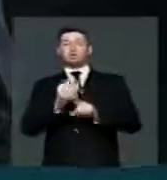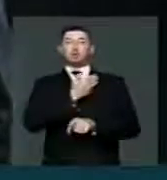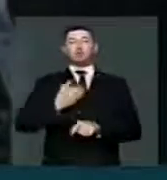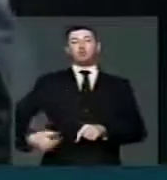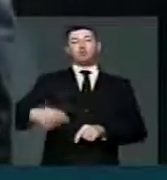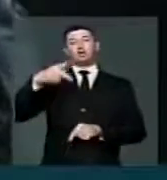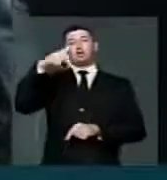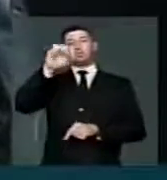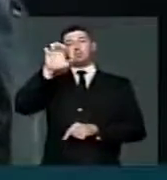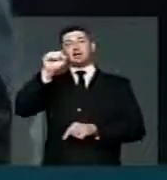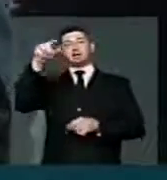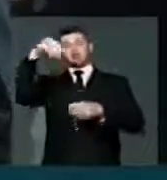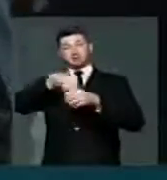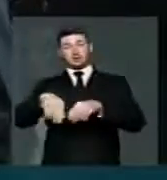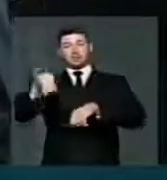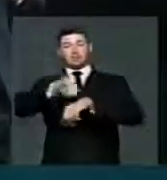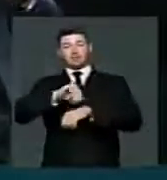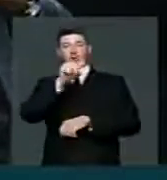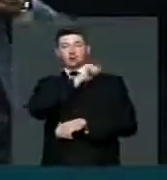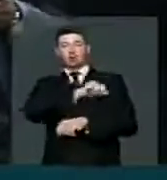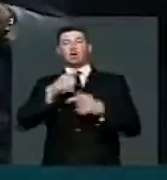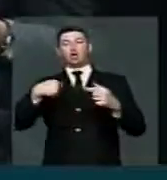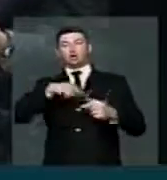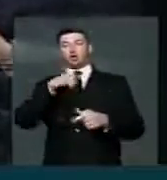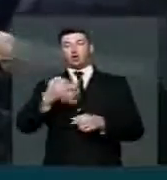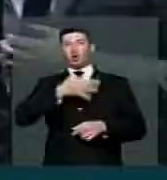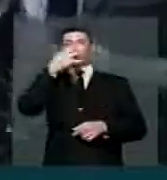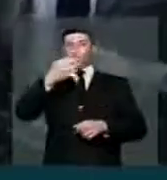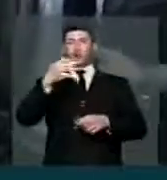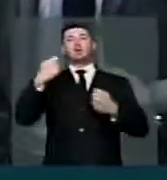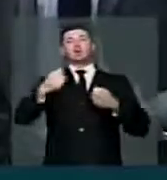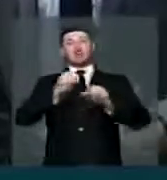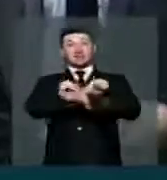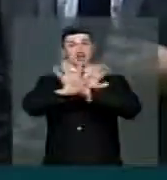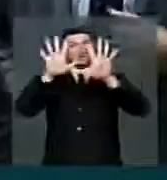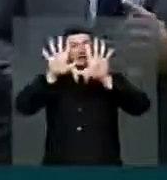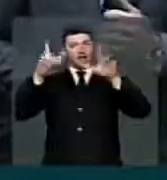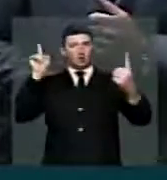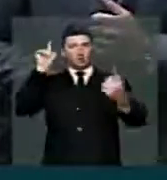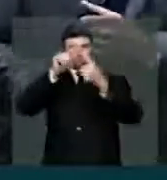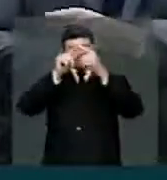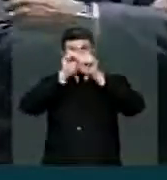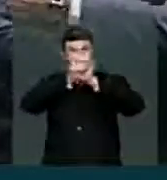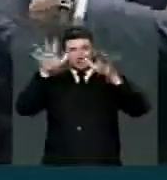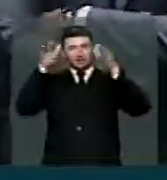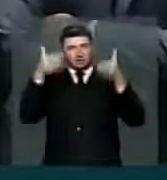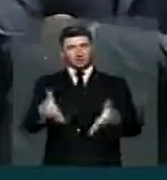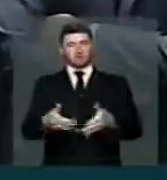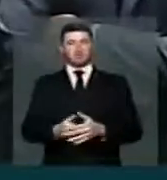Eduardo Paes no Rio de Janeiro. A nossa manifestação tem que ser clara e objetiva nesse sentido. Deputado Pissão.